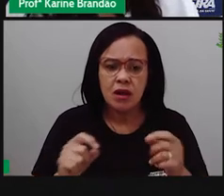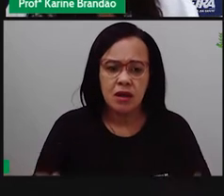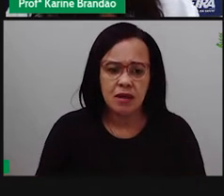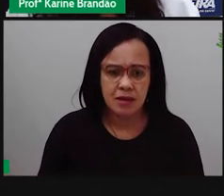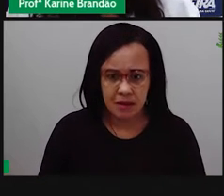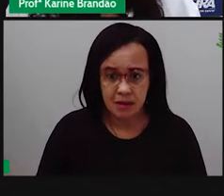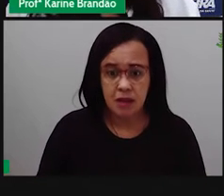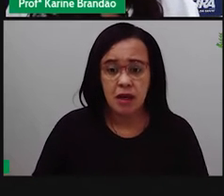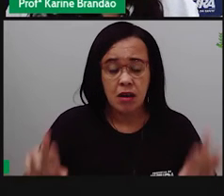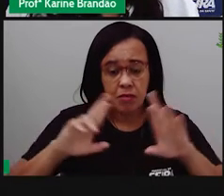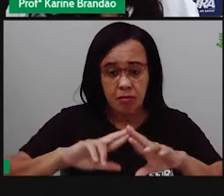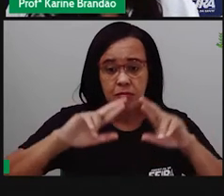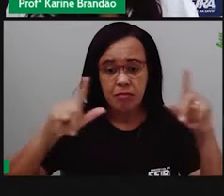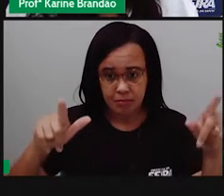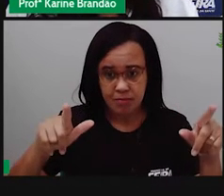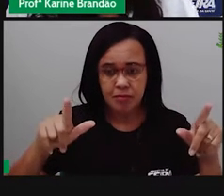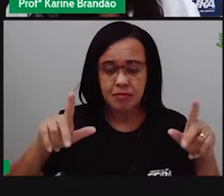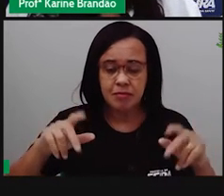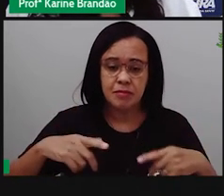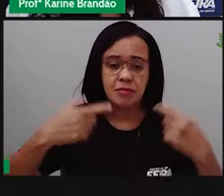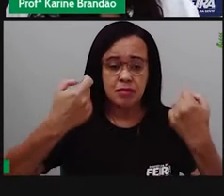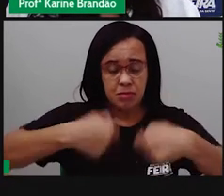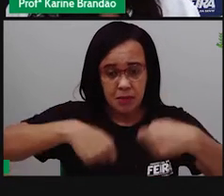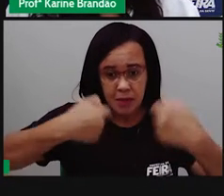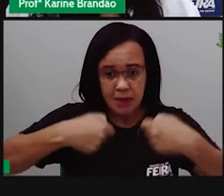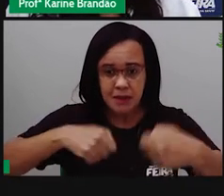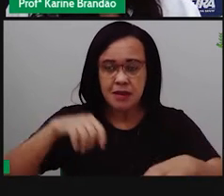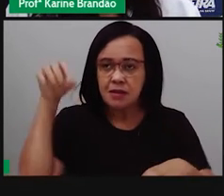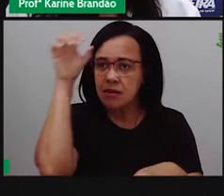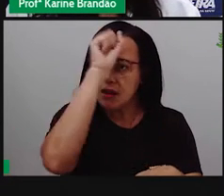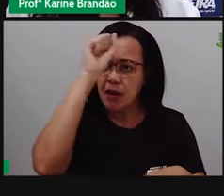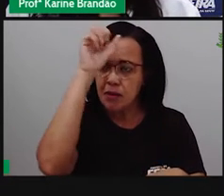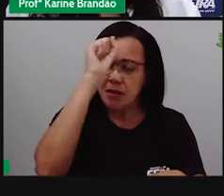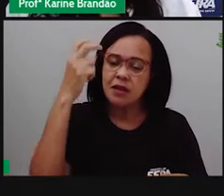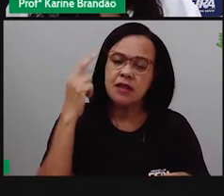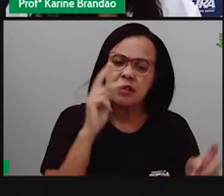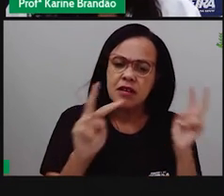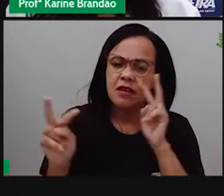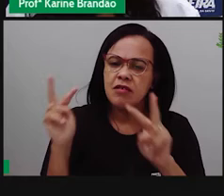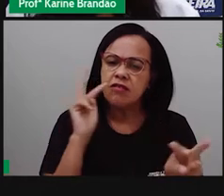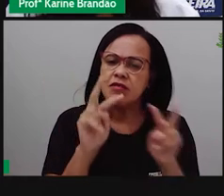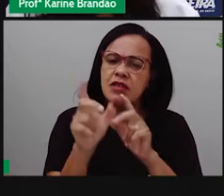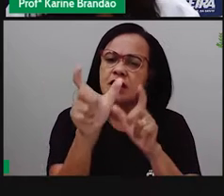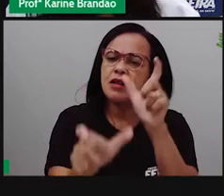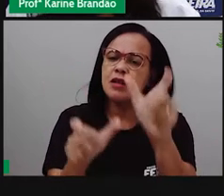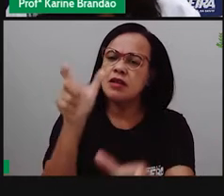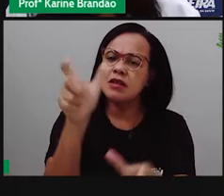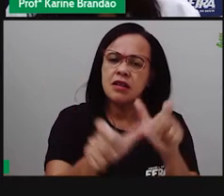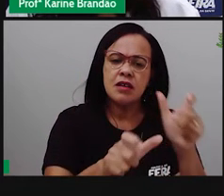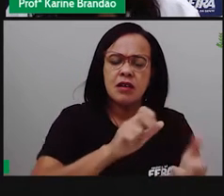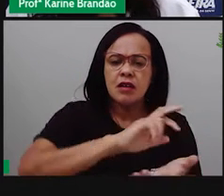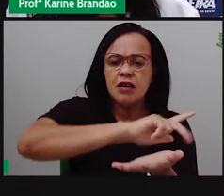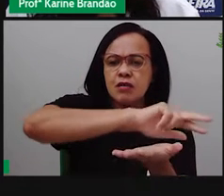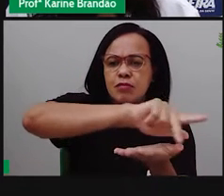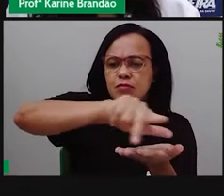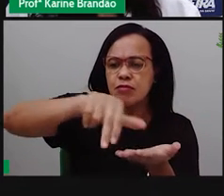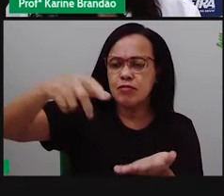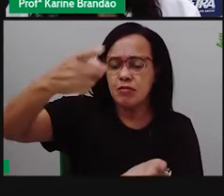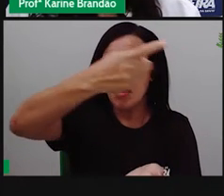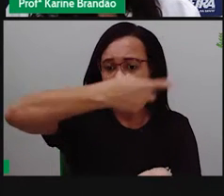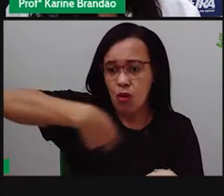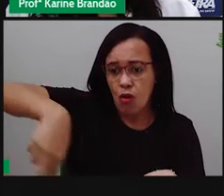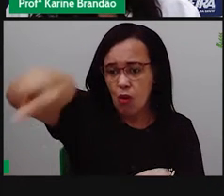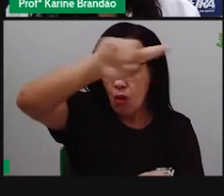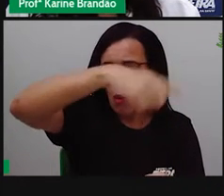de diferenças. E a gente precisa aprender a olhar para as diferenças à nossa volta,